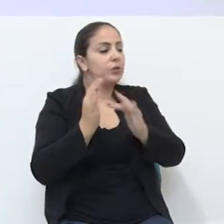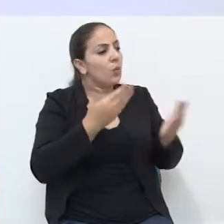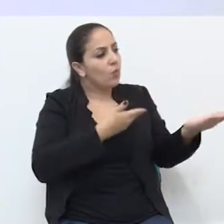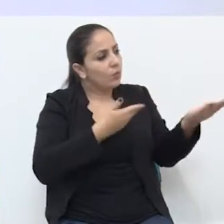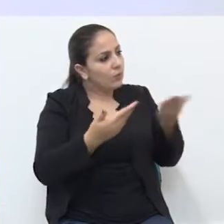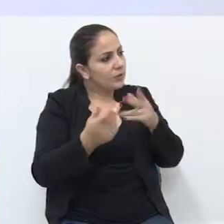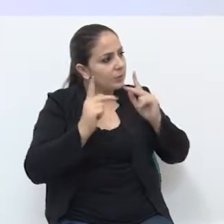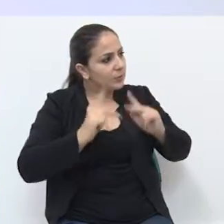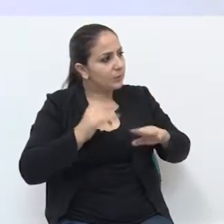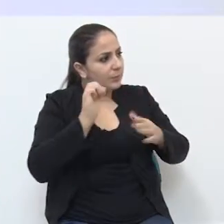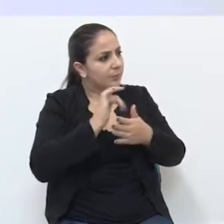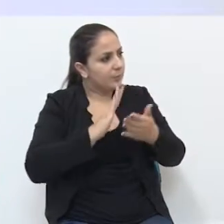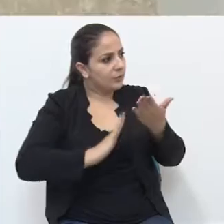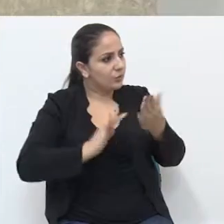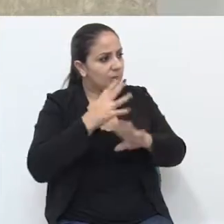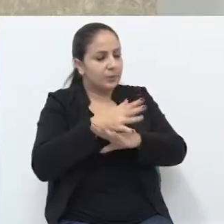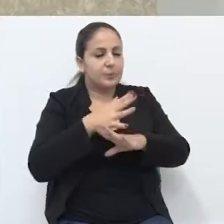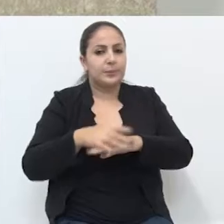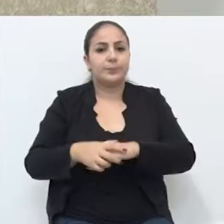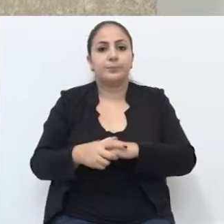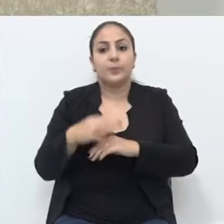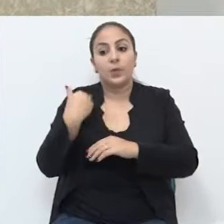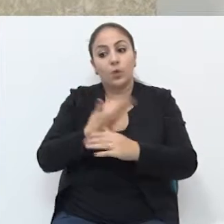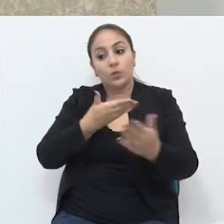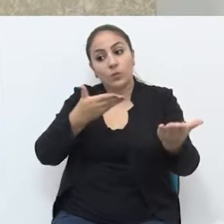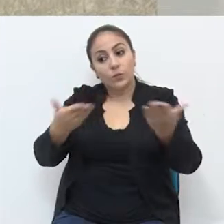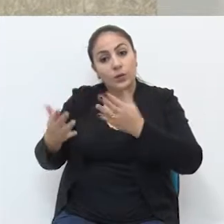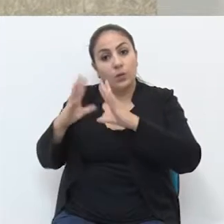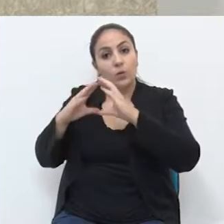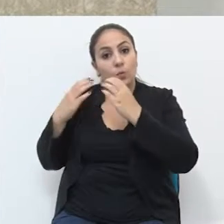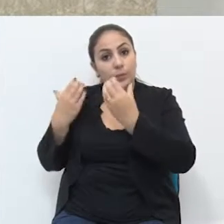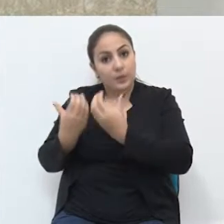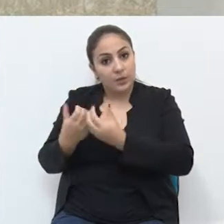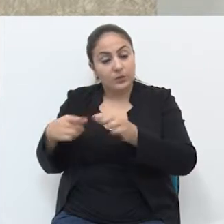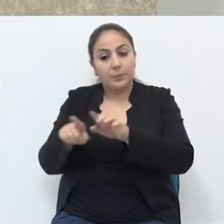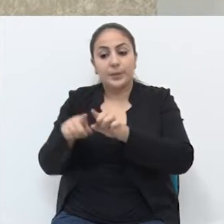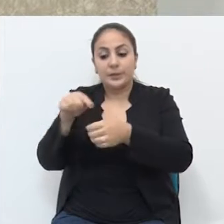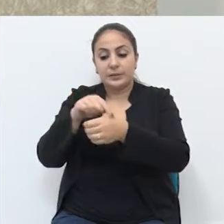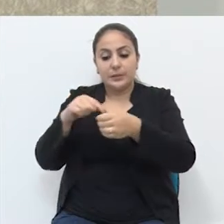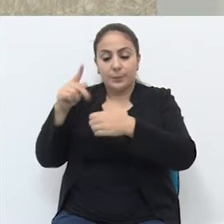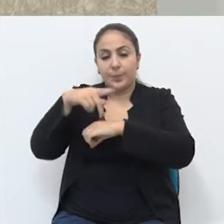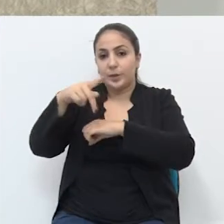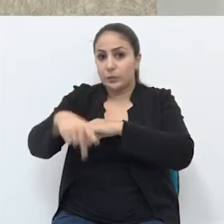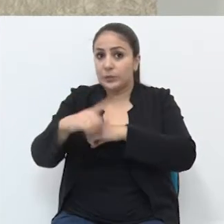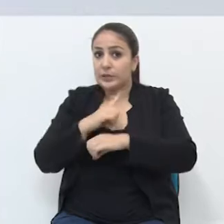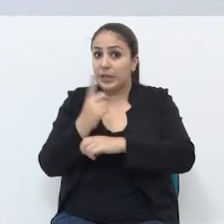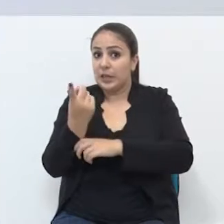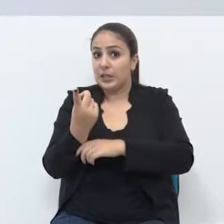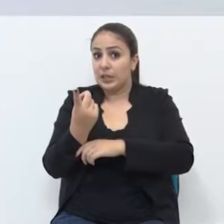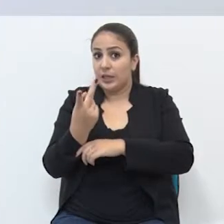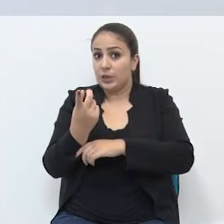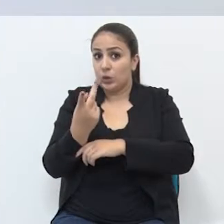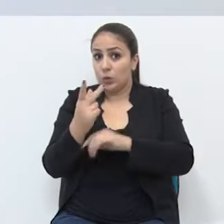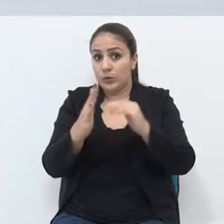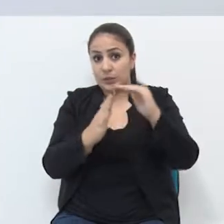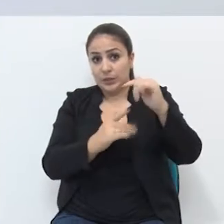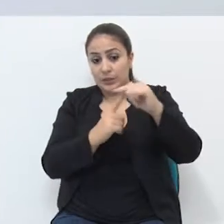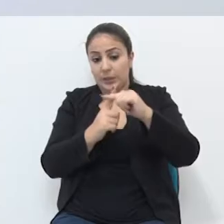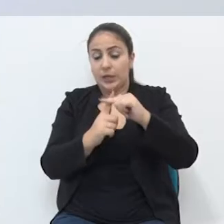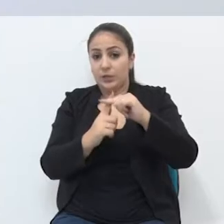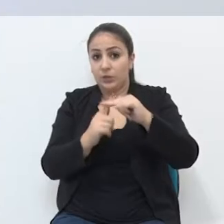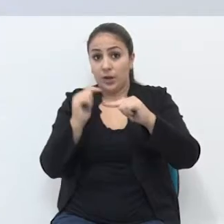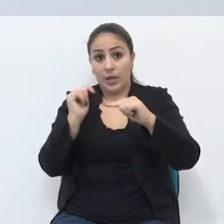participarem dessas atividades também. Então, nós convidamos a toda a comunidade. a cidade de Passo Fundo tem 12 paróquias.